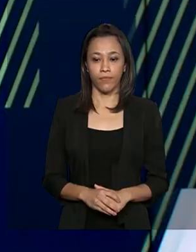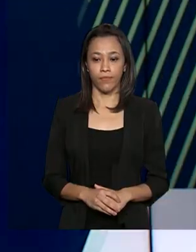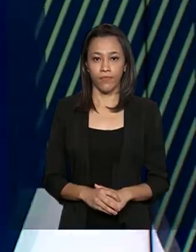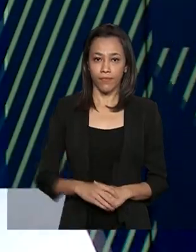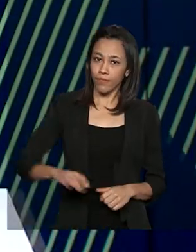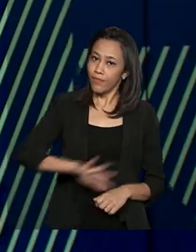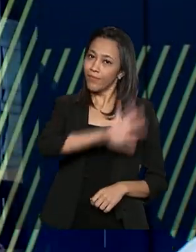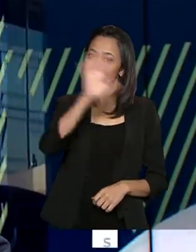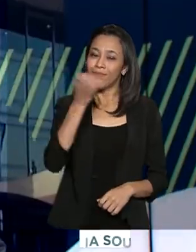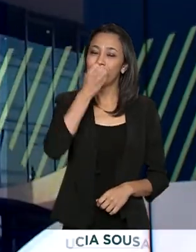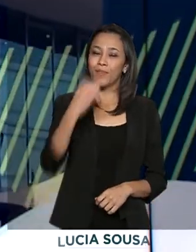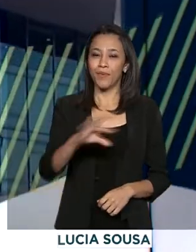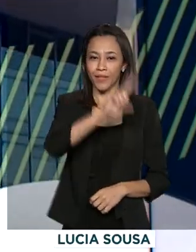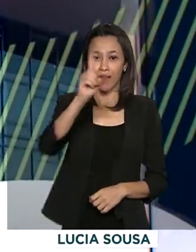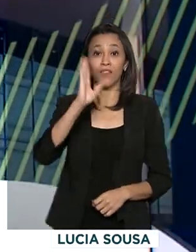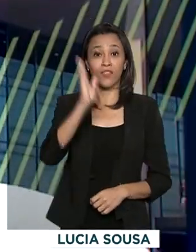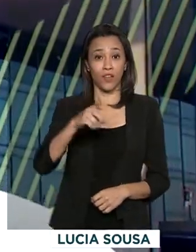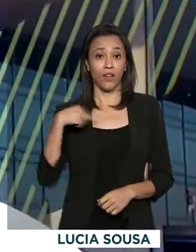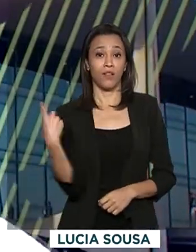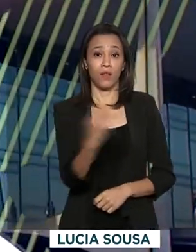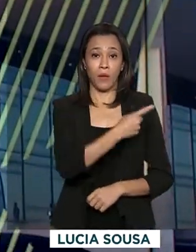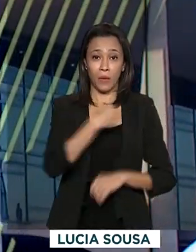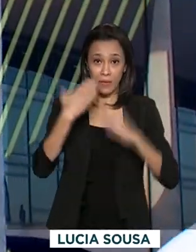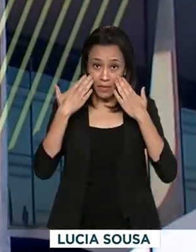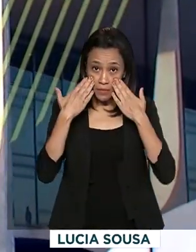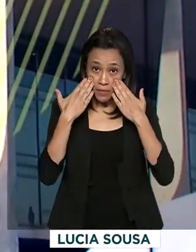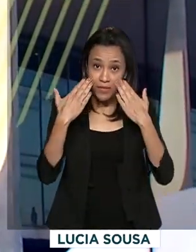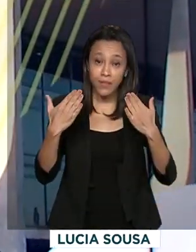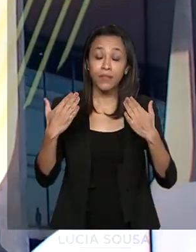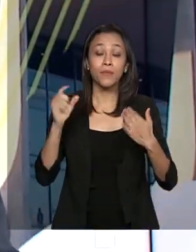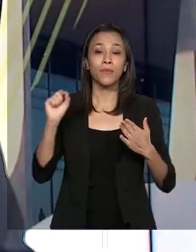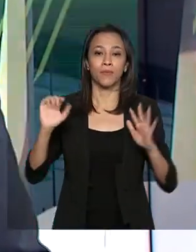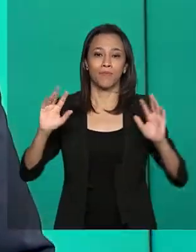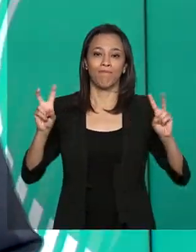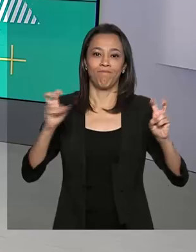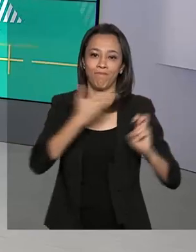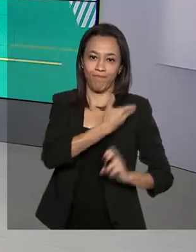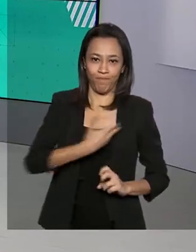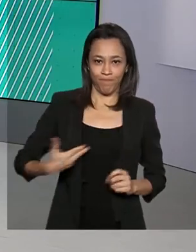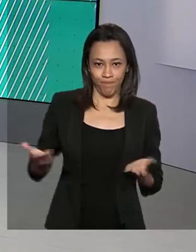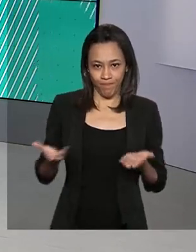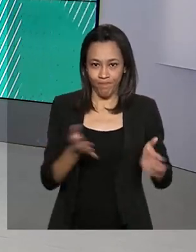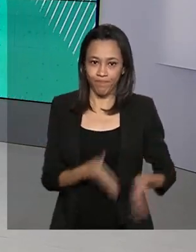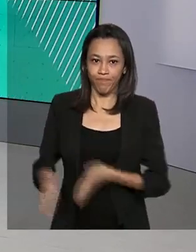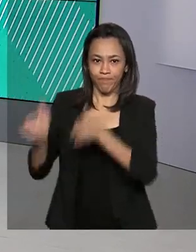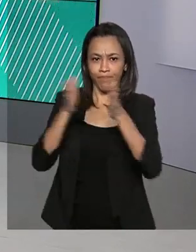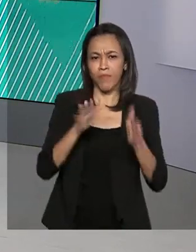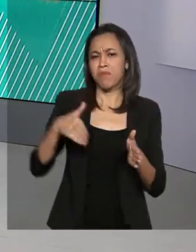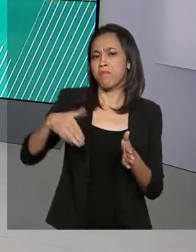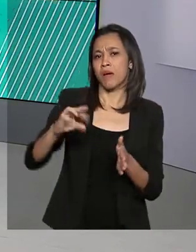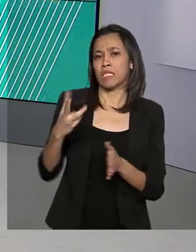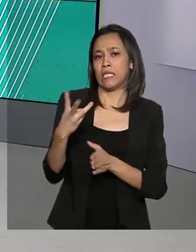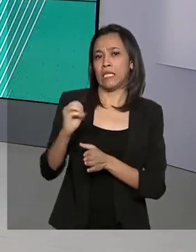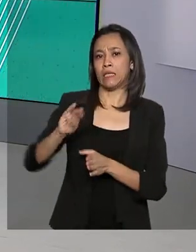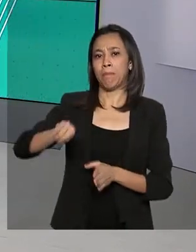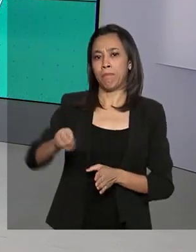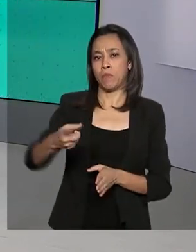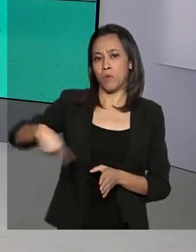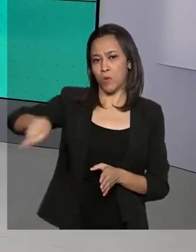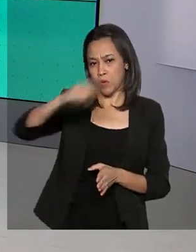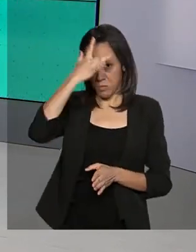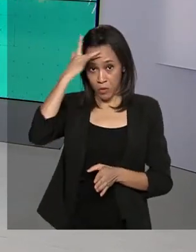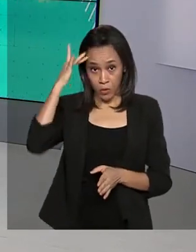Olá, boa tarde. Já estamos de volta com mais uma edição do Governo Agora. Mais de 30 milhões de aposentados e